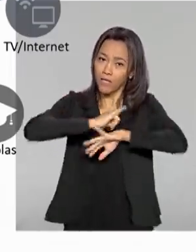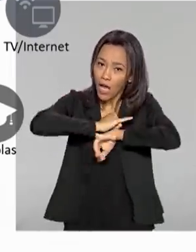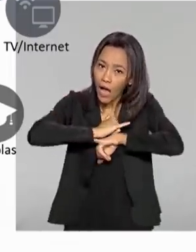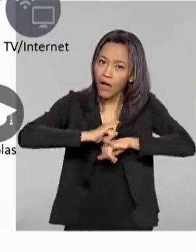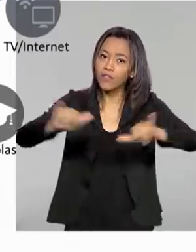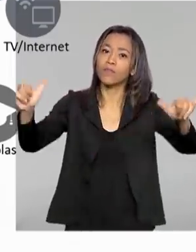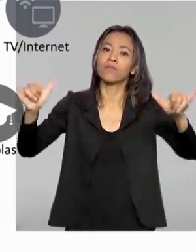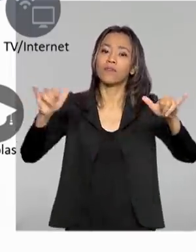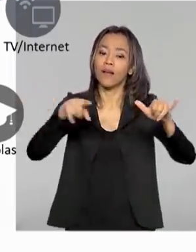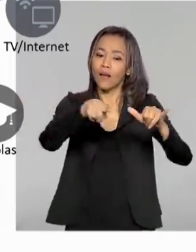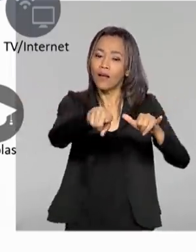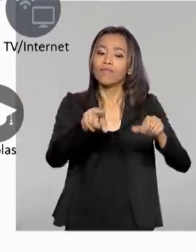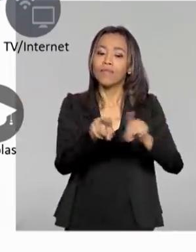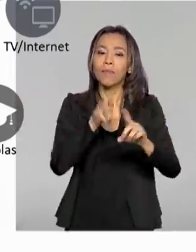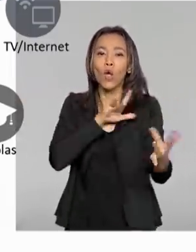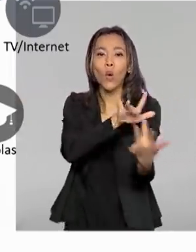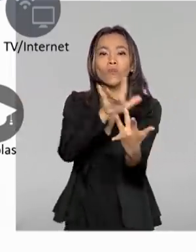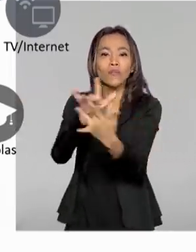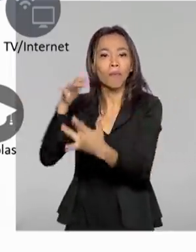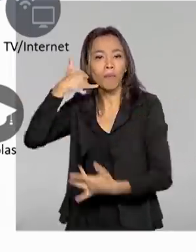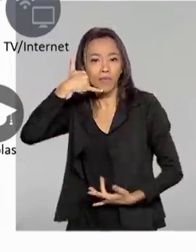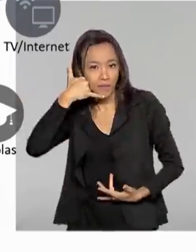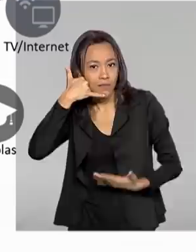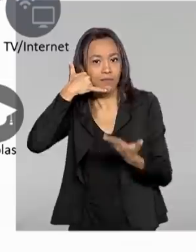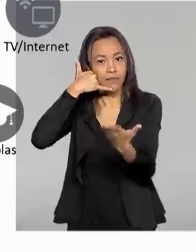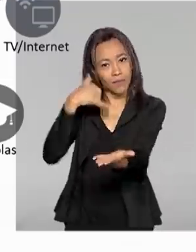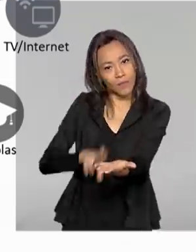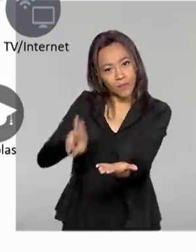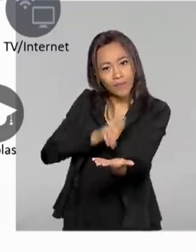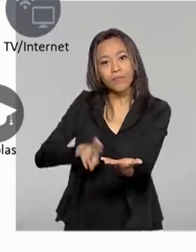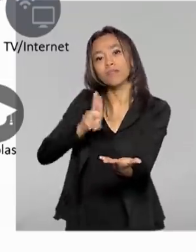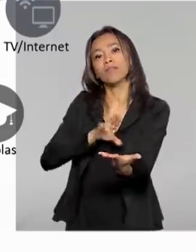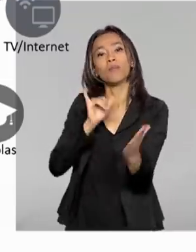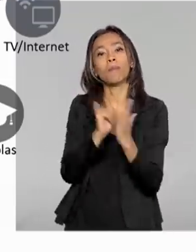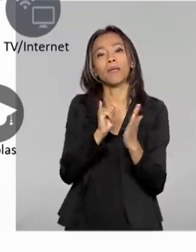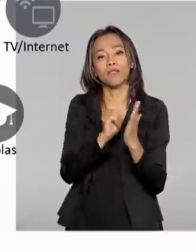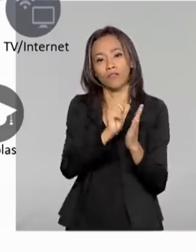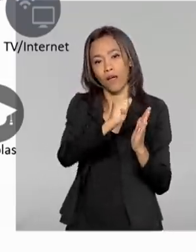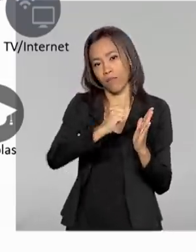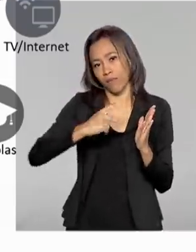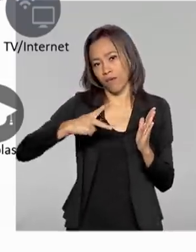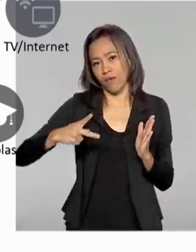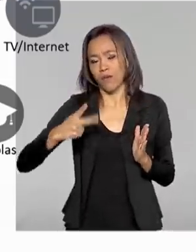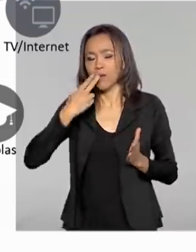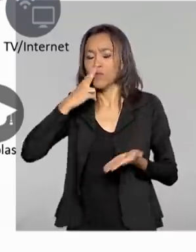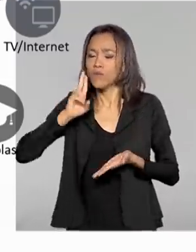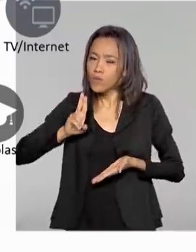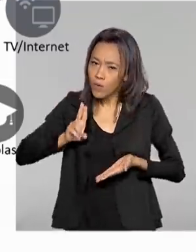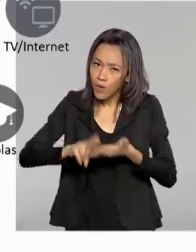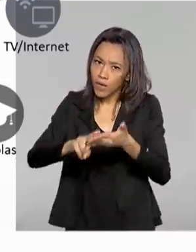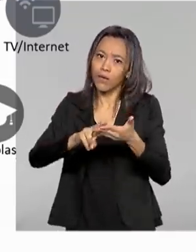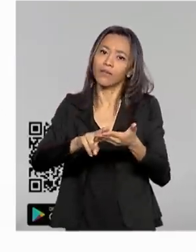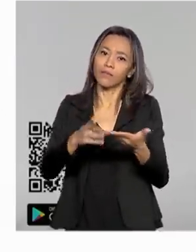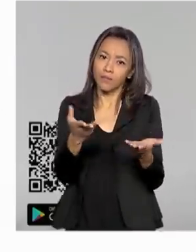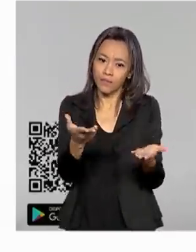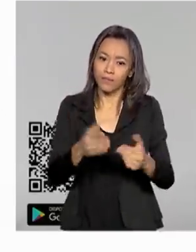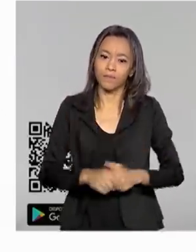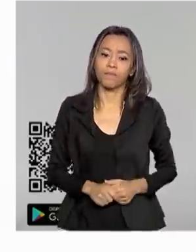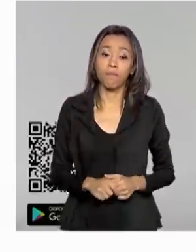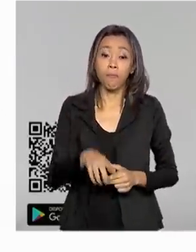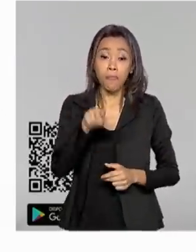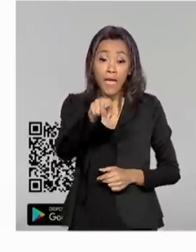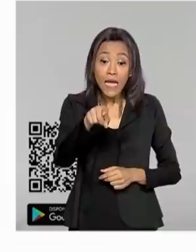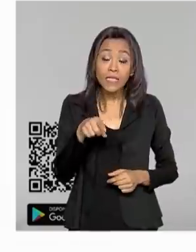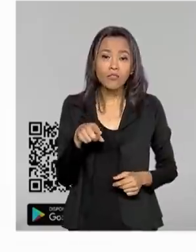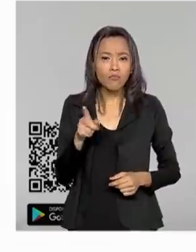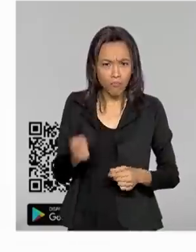também conectar as pessoas por meio do nosso aplicativo Correios, serviço e entrega digital. O serviço